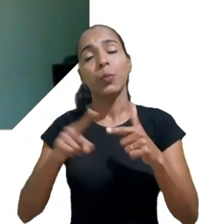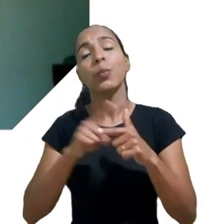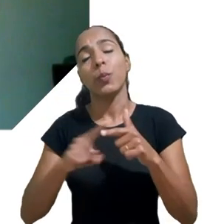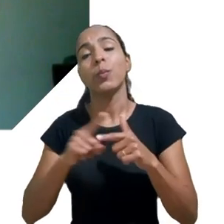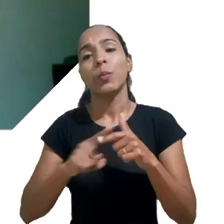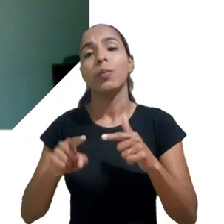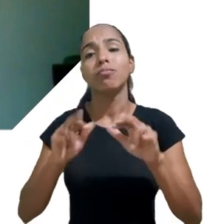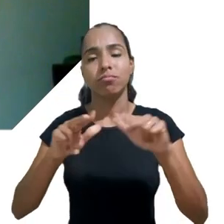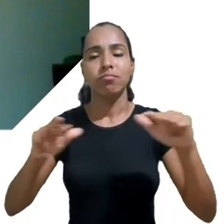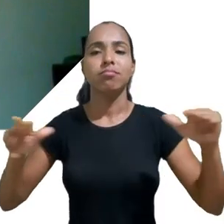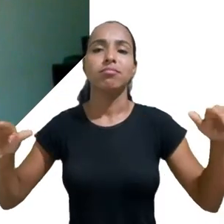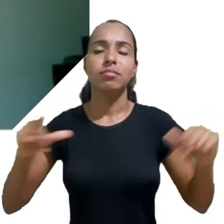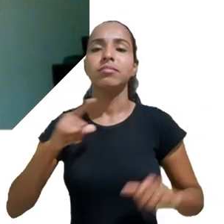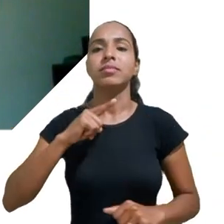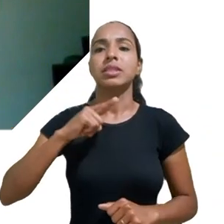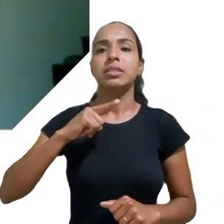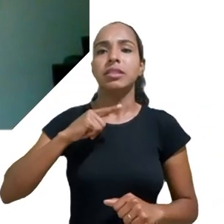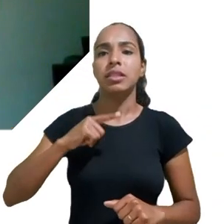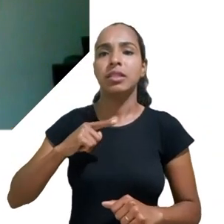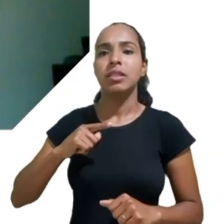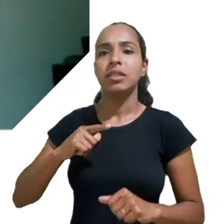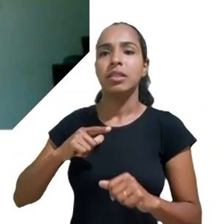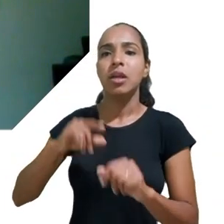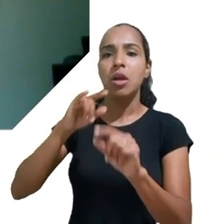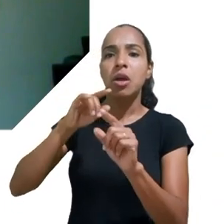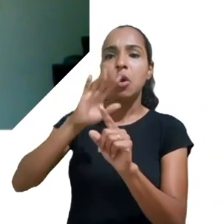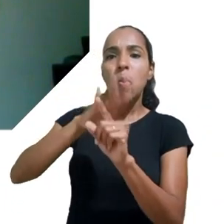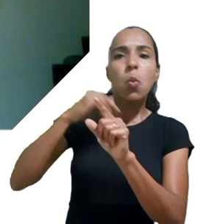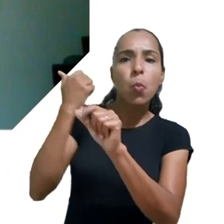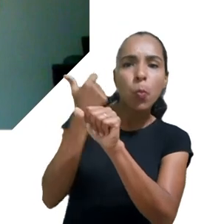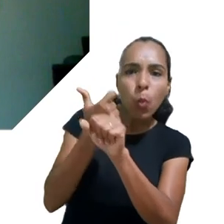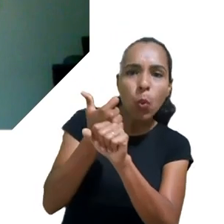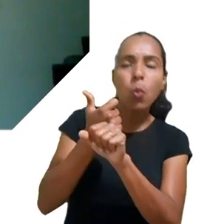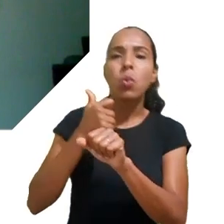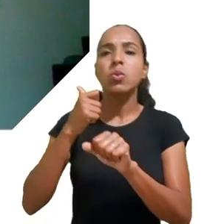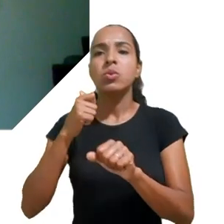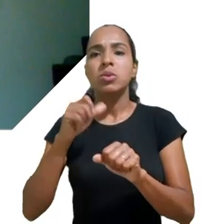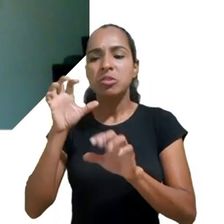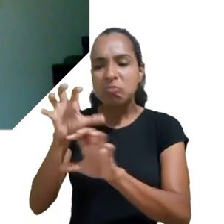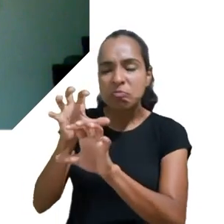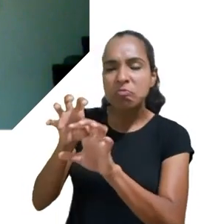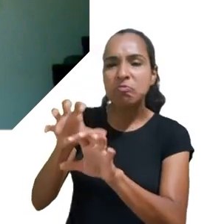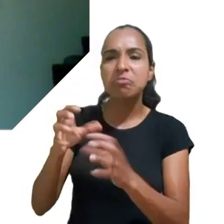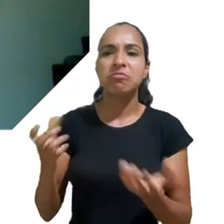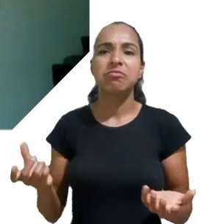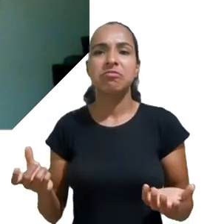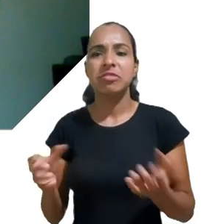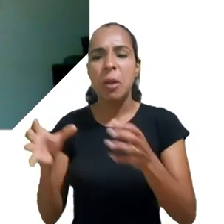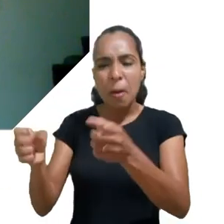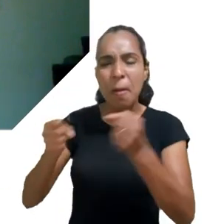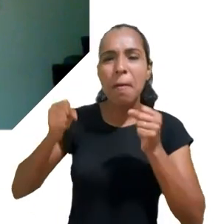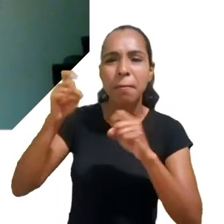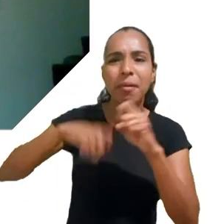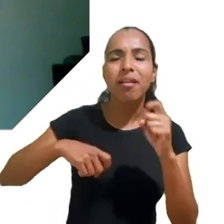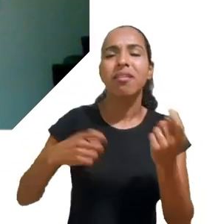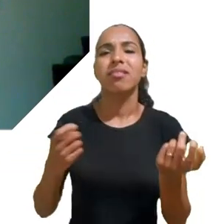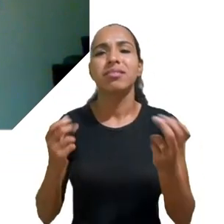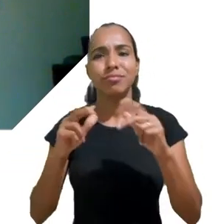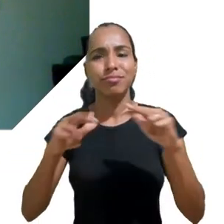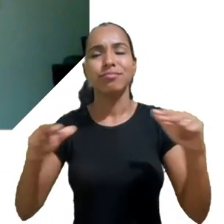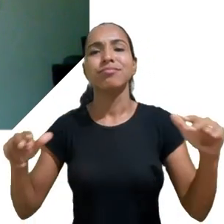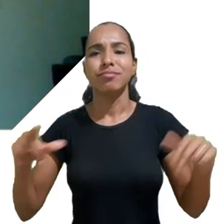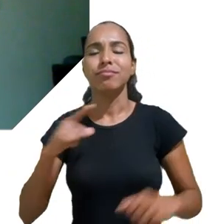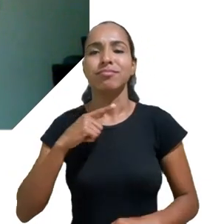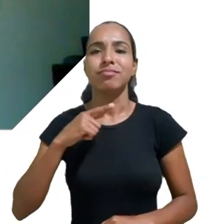bullying, adição, pedofilia, entre outros. Normalmente são esses os que vêm à nossa mente quando a gente fala sobre esses